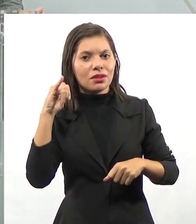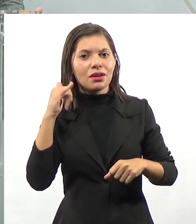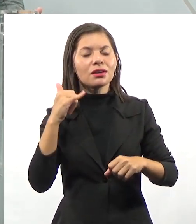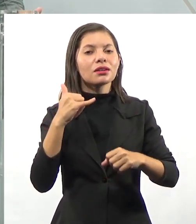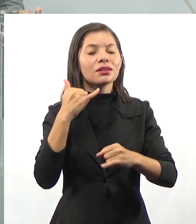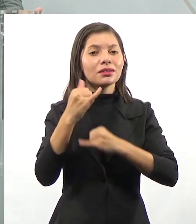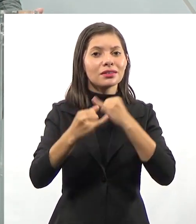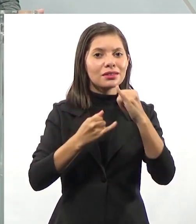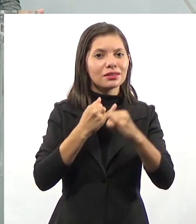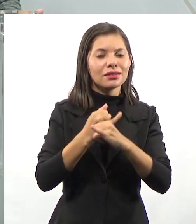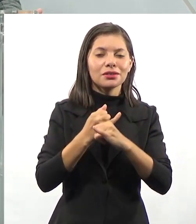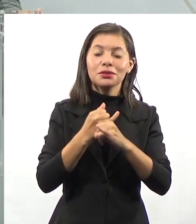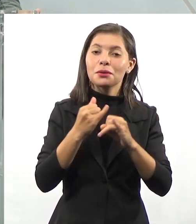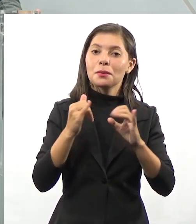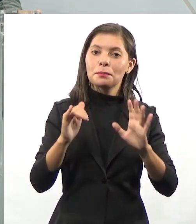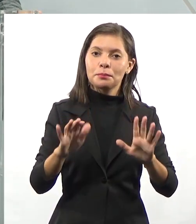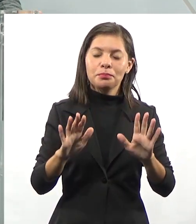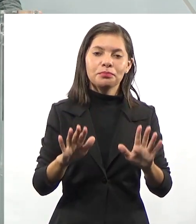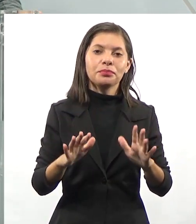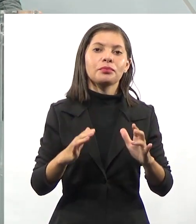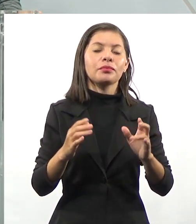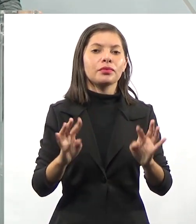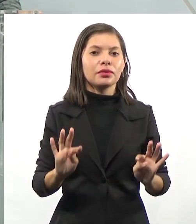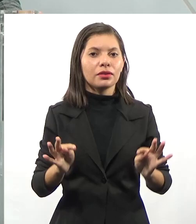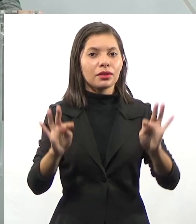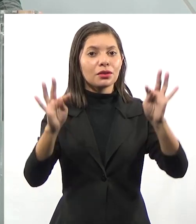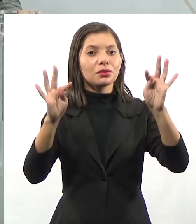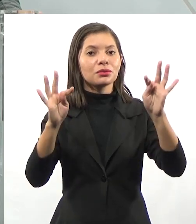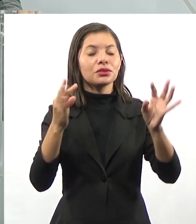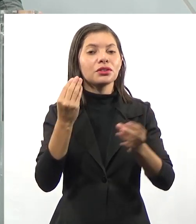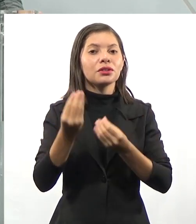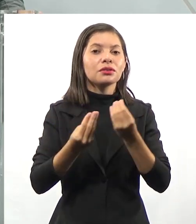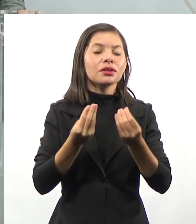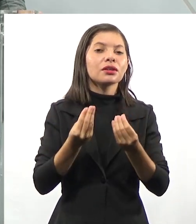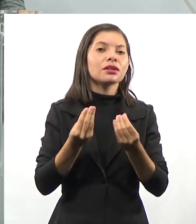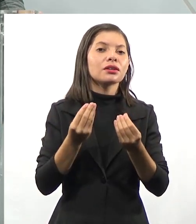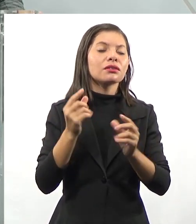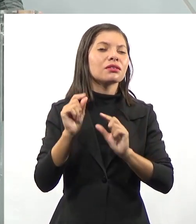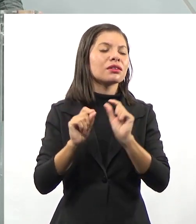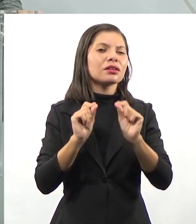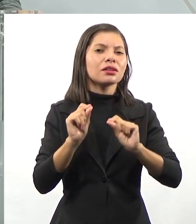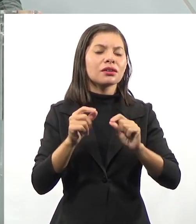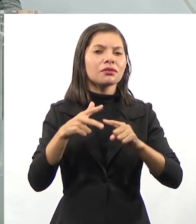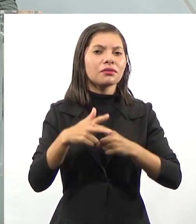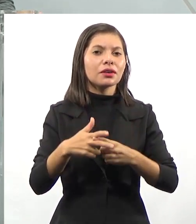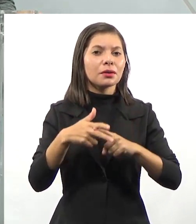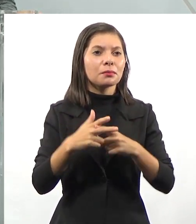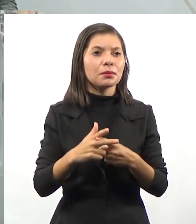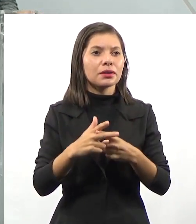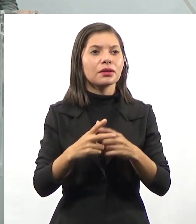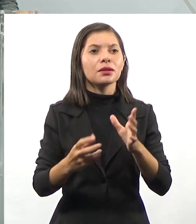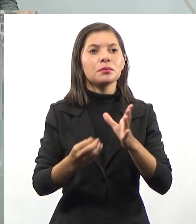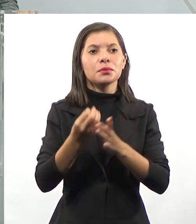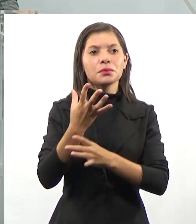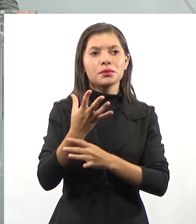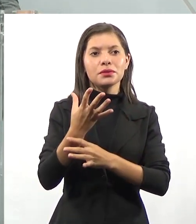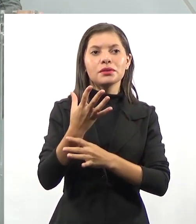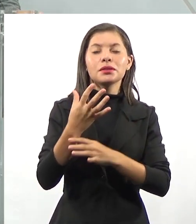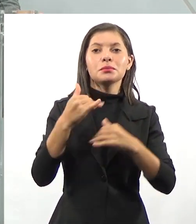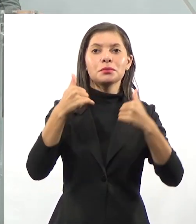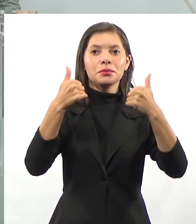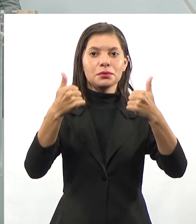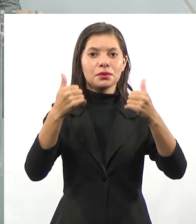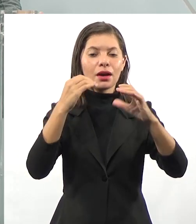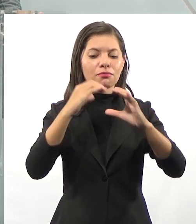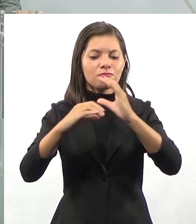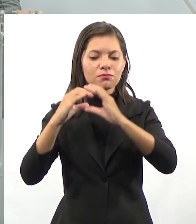internet. Mas tecnologia, como visto, são as ferramentas produzidas através do conhecimento científico para melhorar o mundo do trabalho e para melhorar